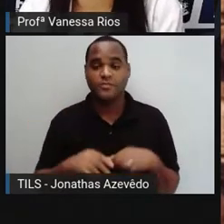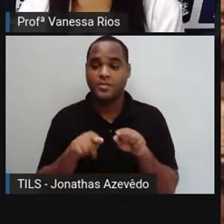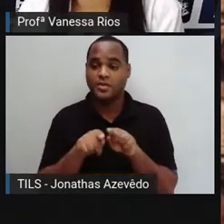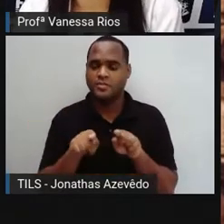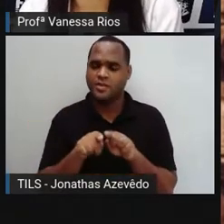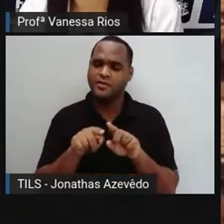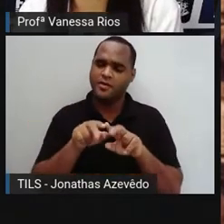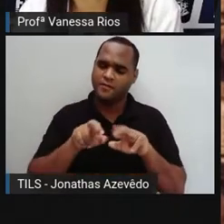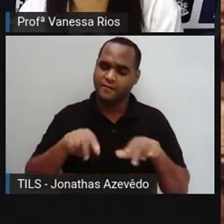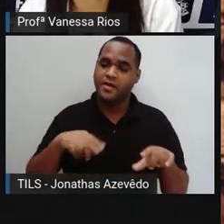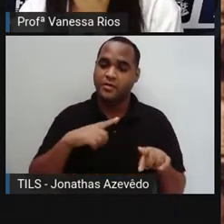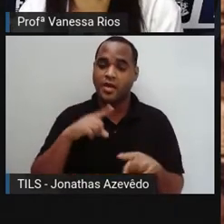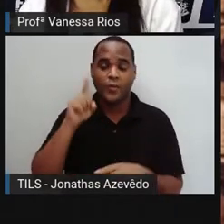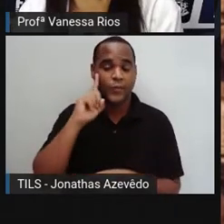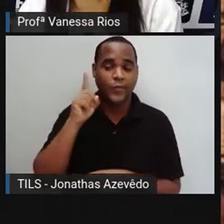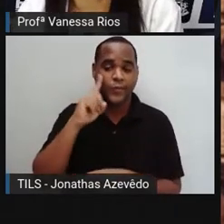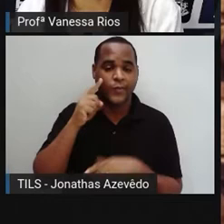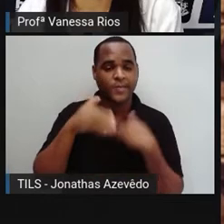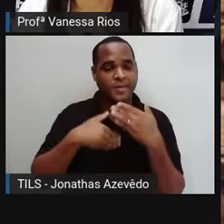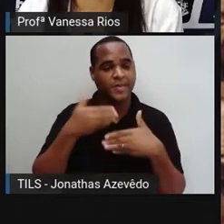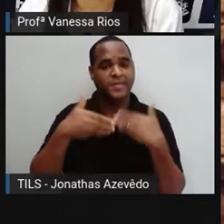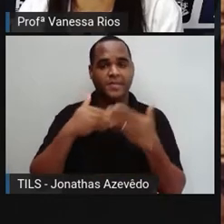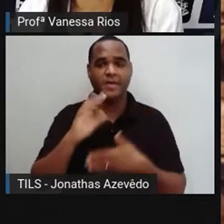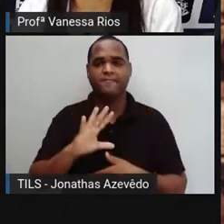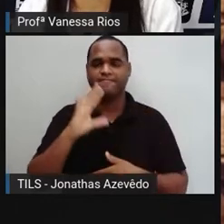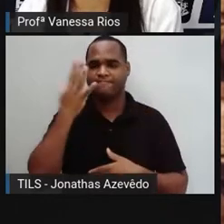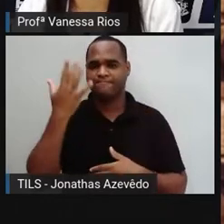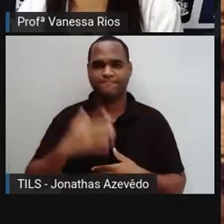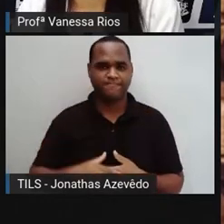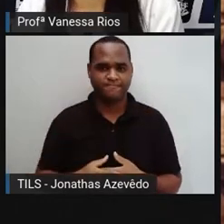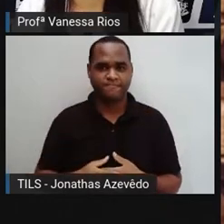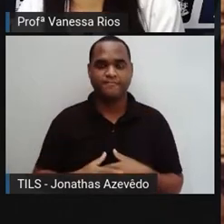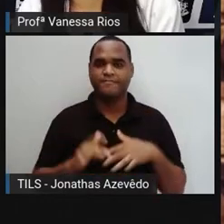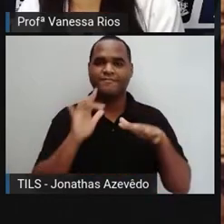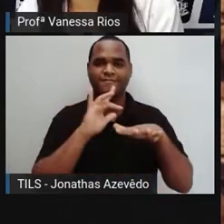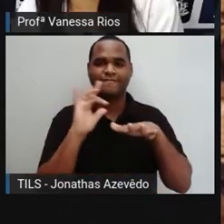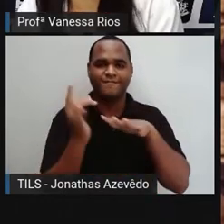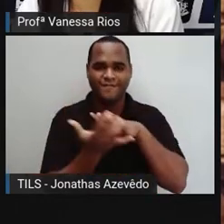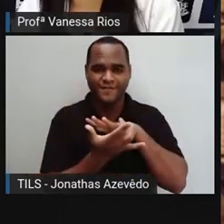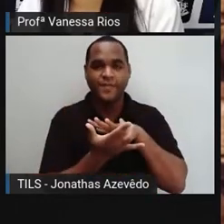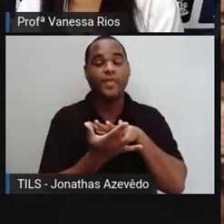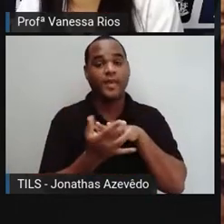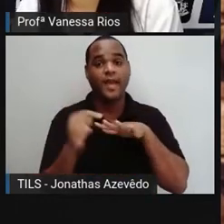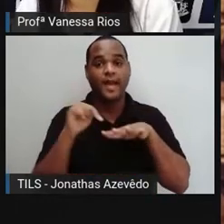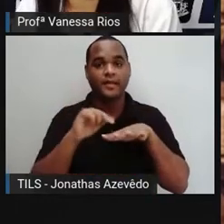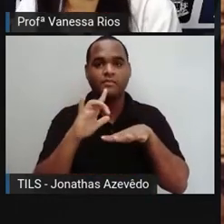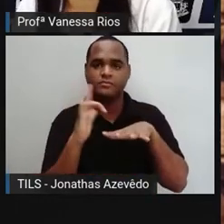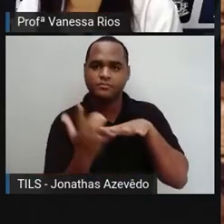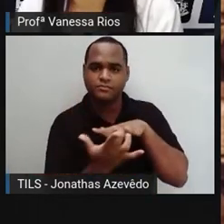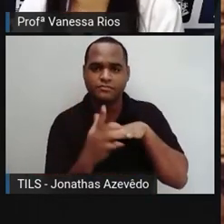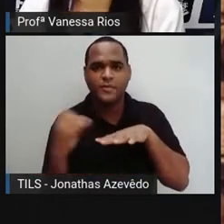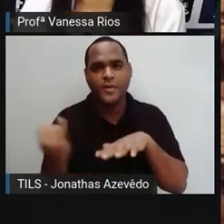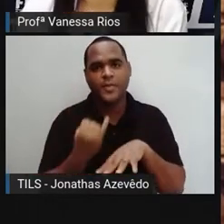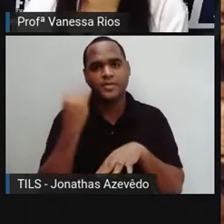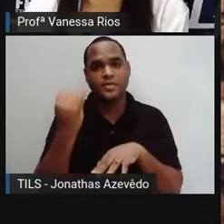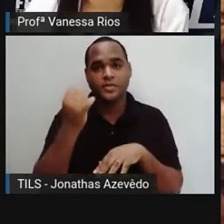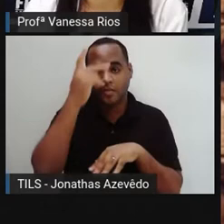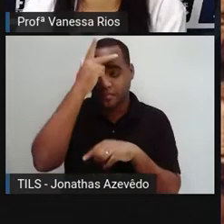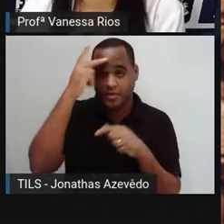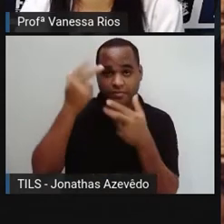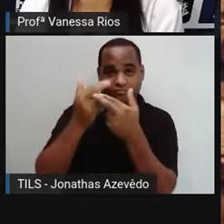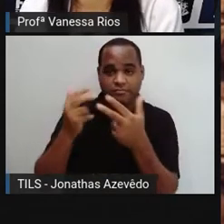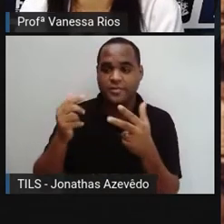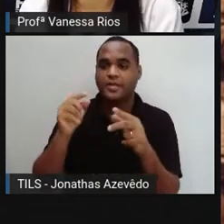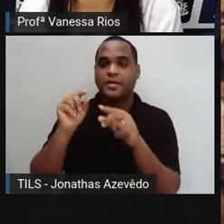atividades do dia a dia. Existem até redes sociais específicas, né? Onde as pessoas vão